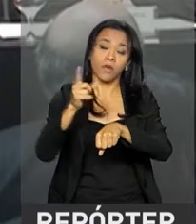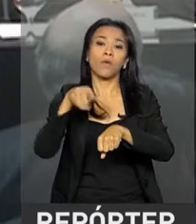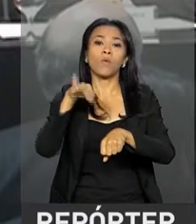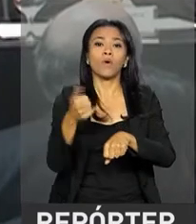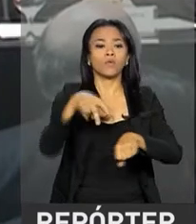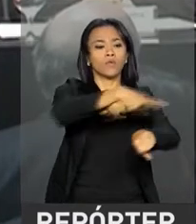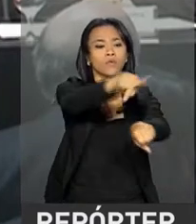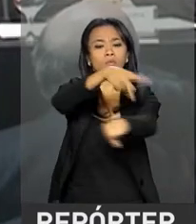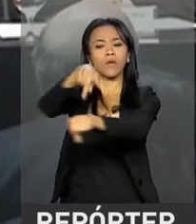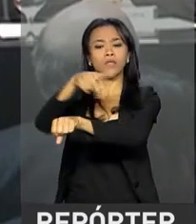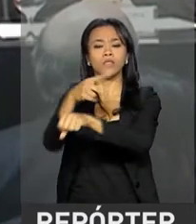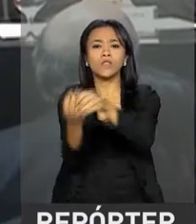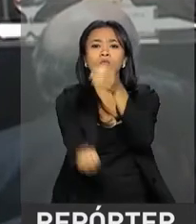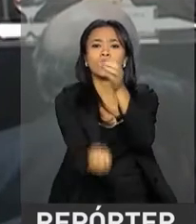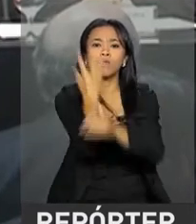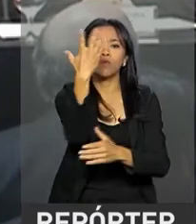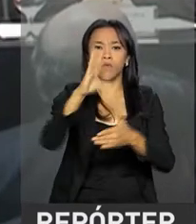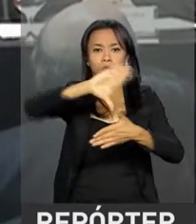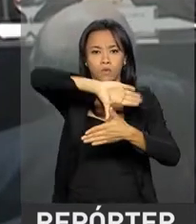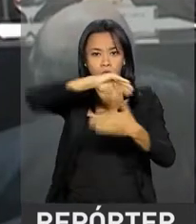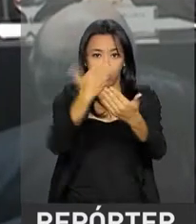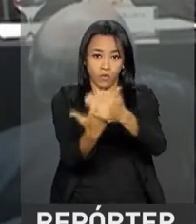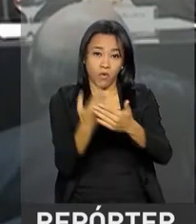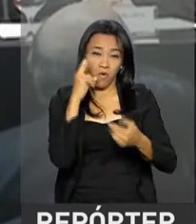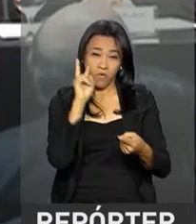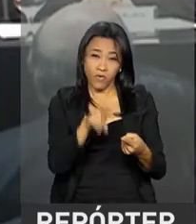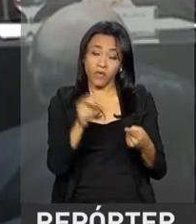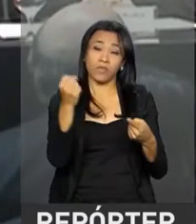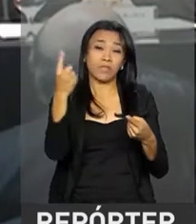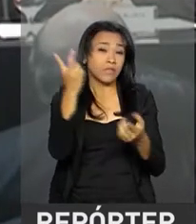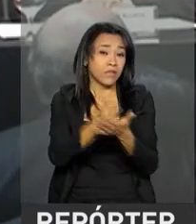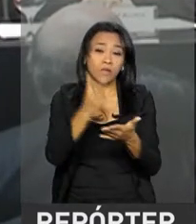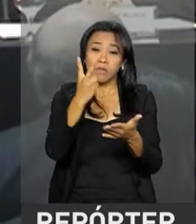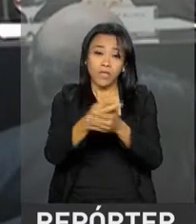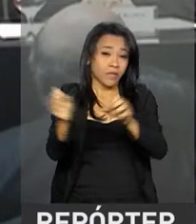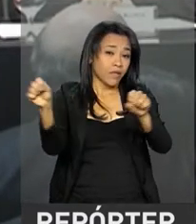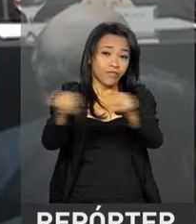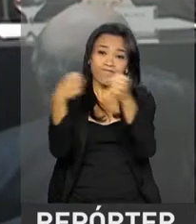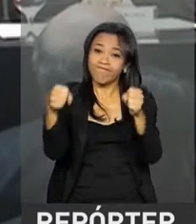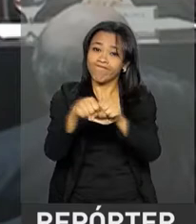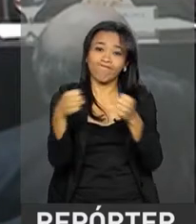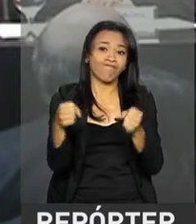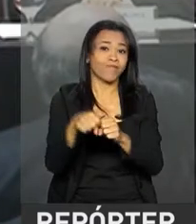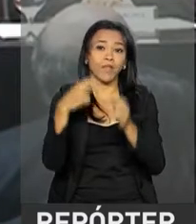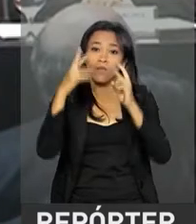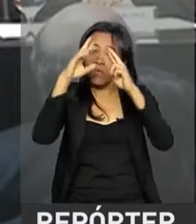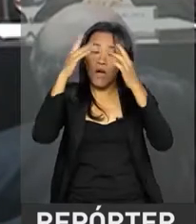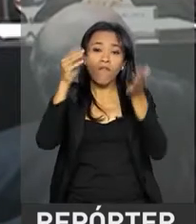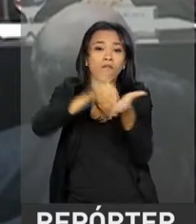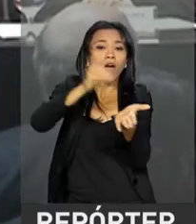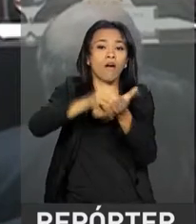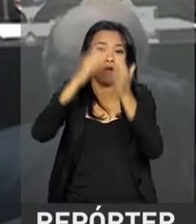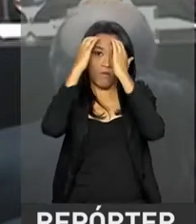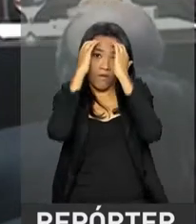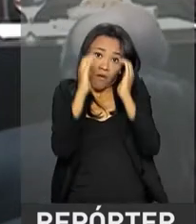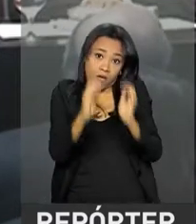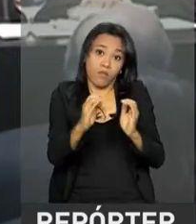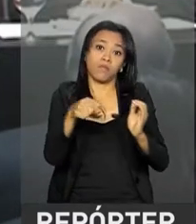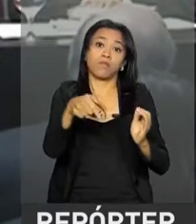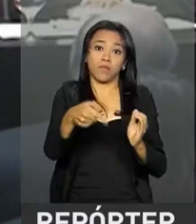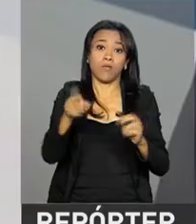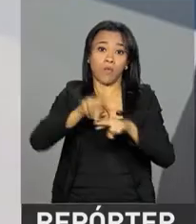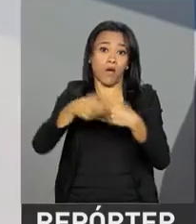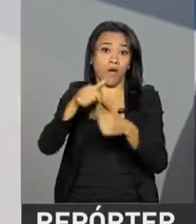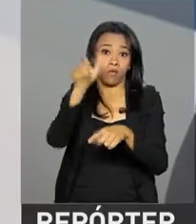dos países fundadores do Mercosul constataram repetidas quebras da ordem constitucional venezuelana por ações do governo do presidente